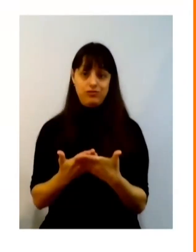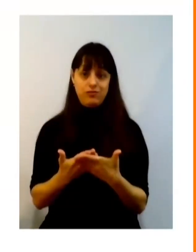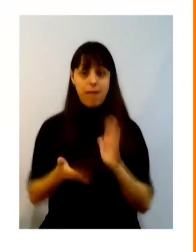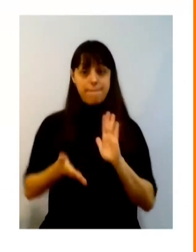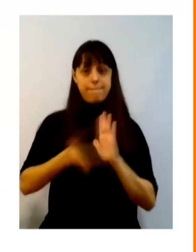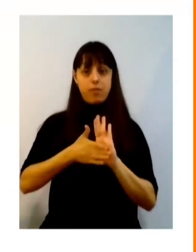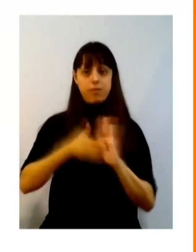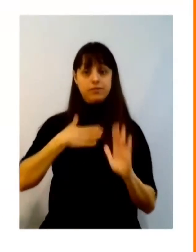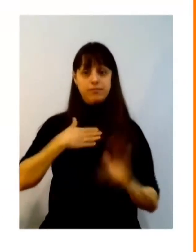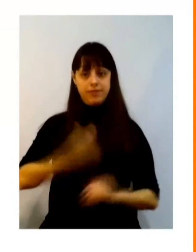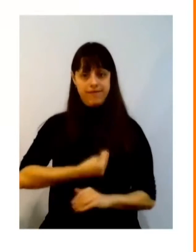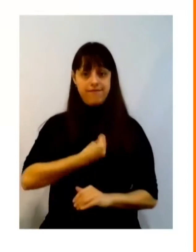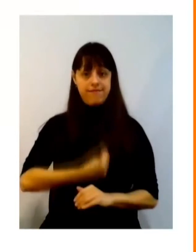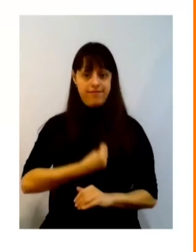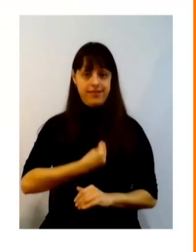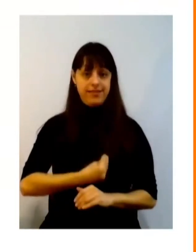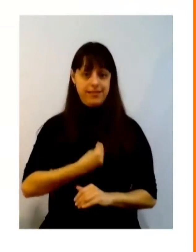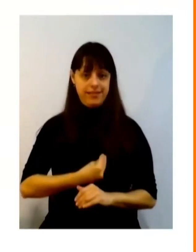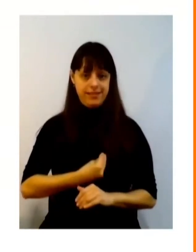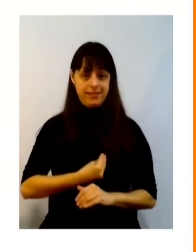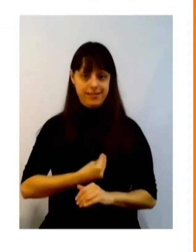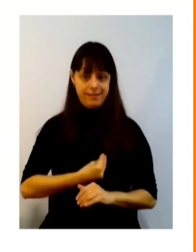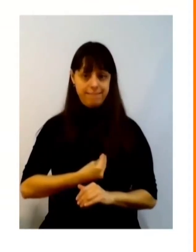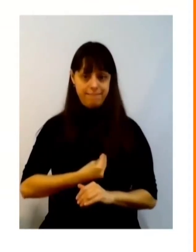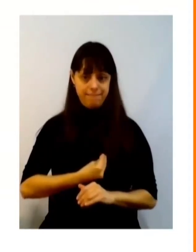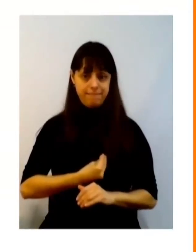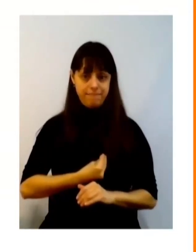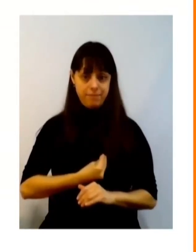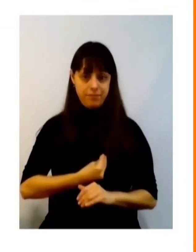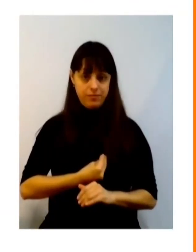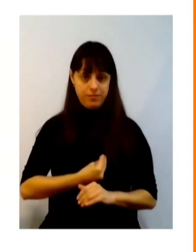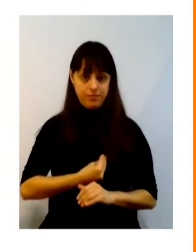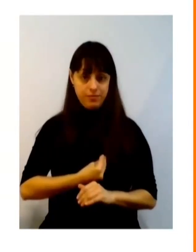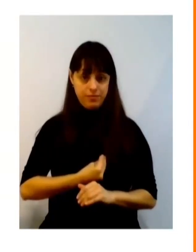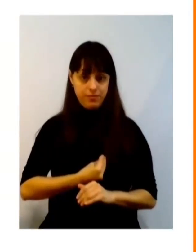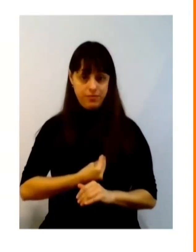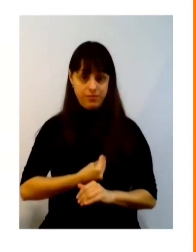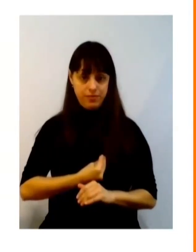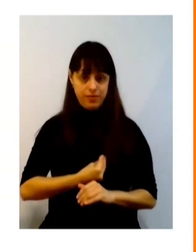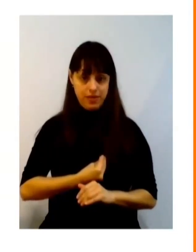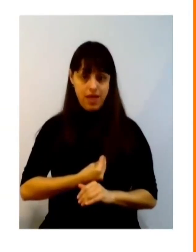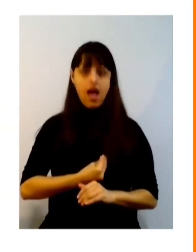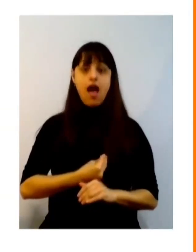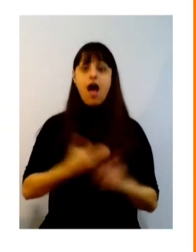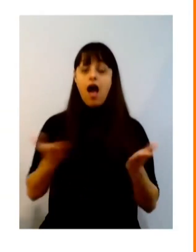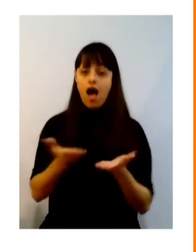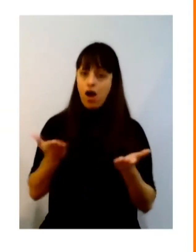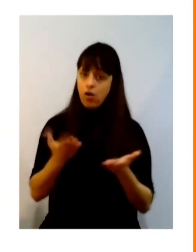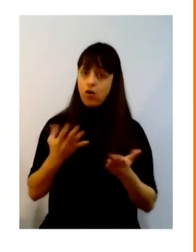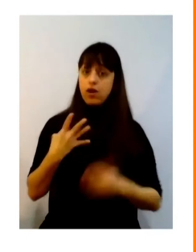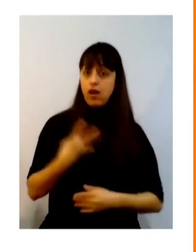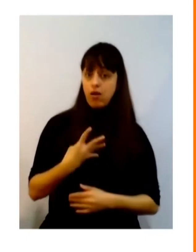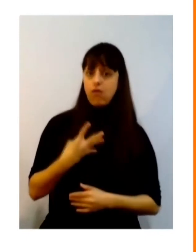isso com 42 anos não falaria isso com 18 anos com 20 anos